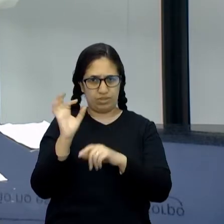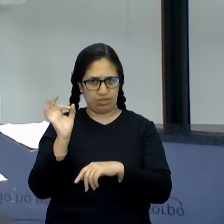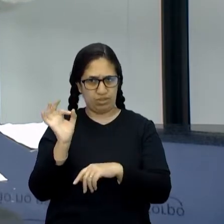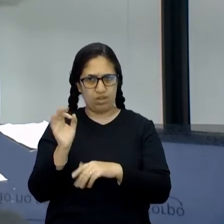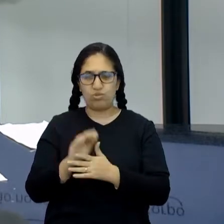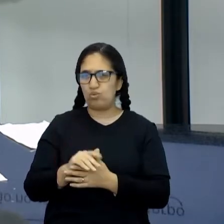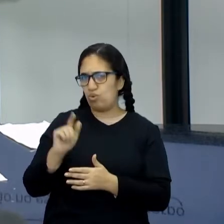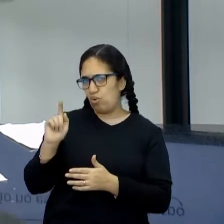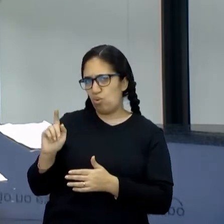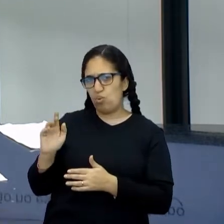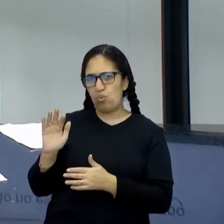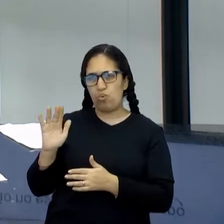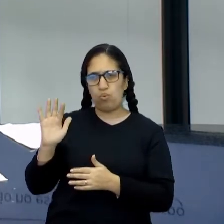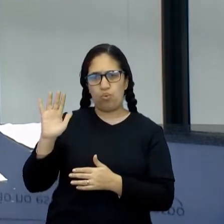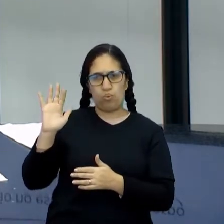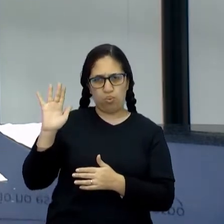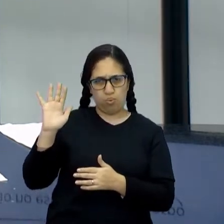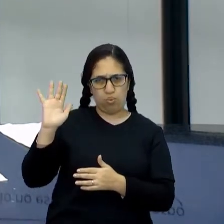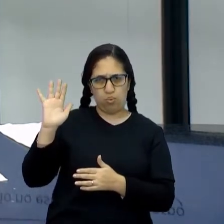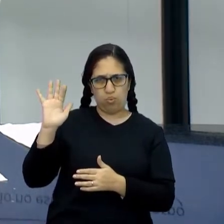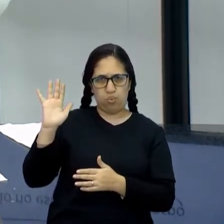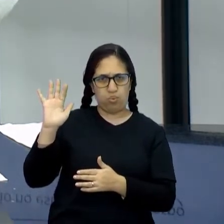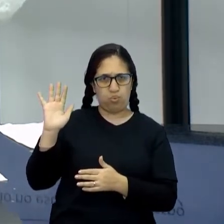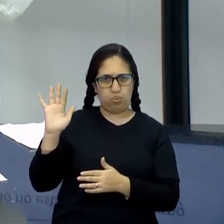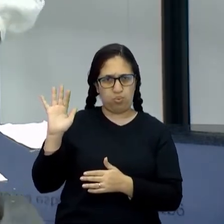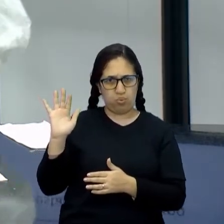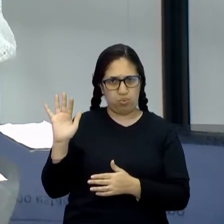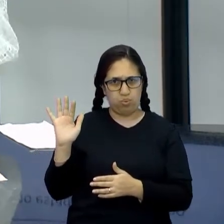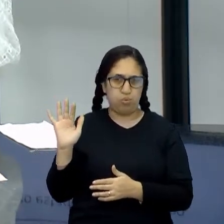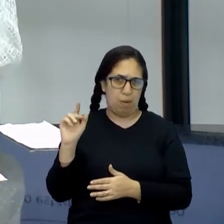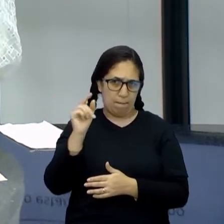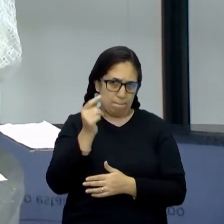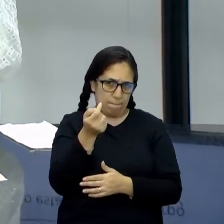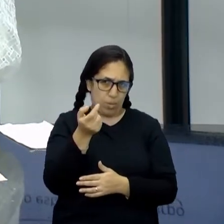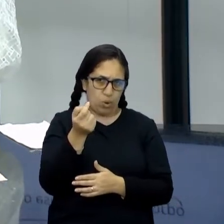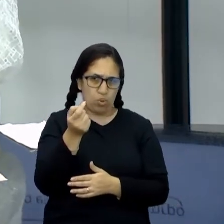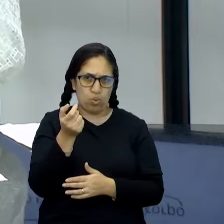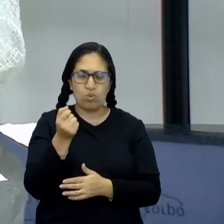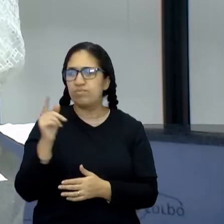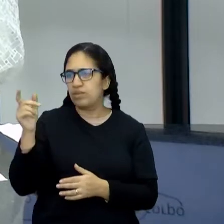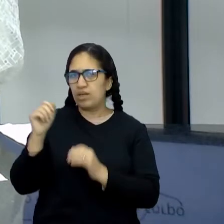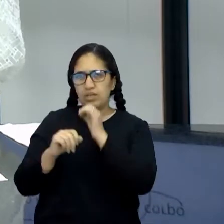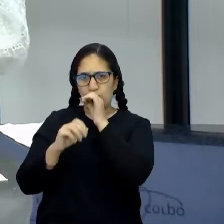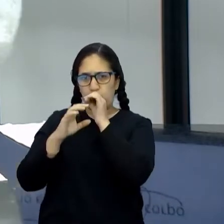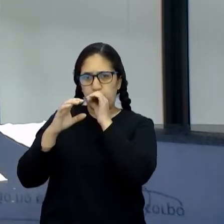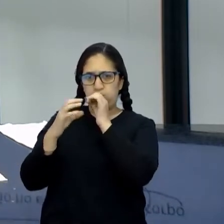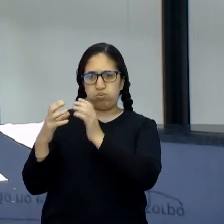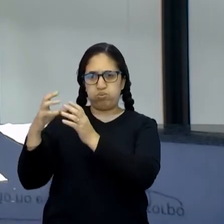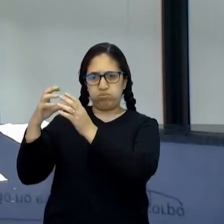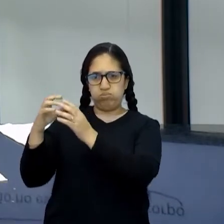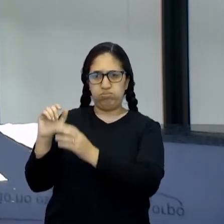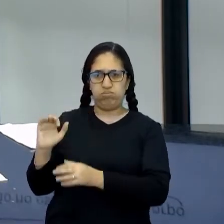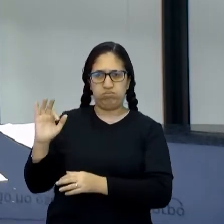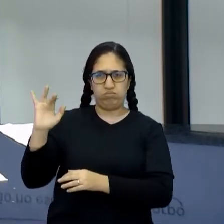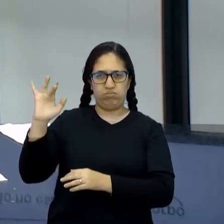gás, o gás aqui, o ar, né, que eu peguei aqui, tem bem pouco. Então, olha aqui, essa bexiga tá com ar e essa bexiga está com